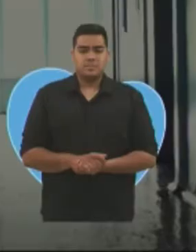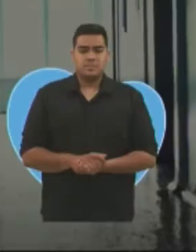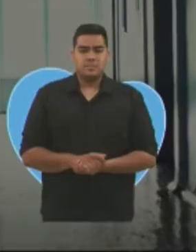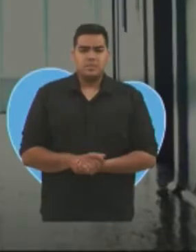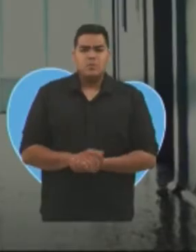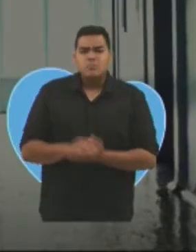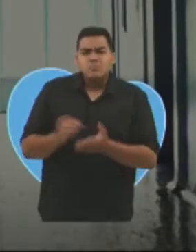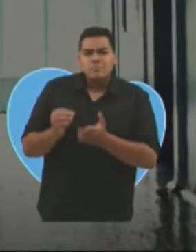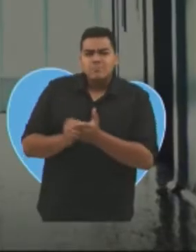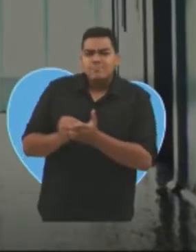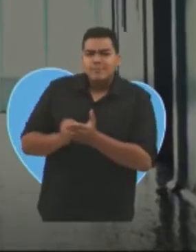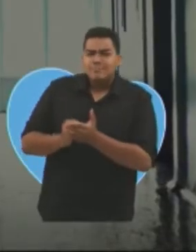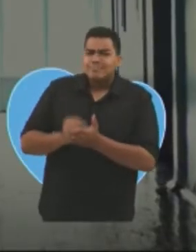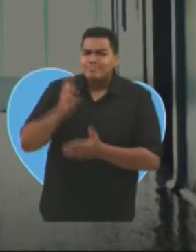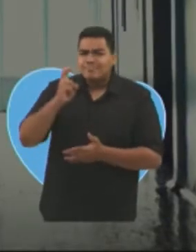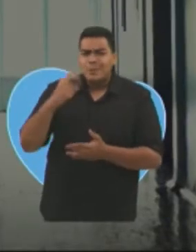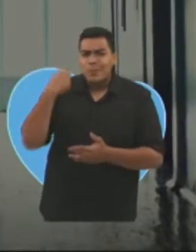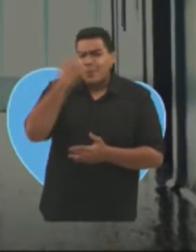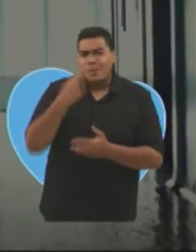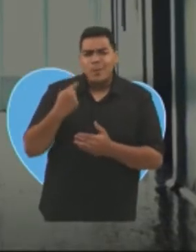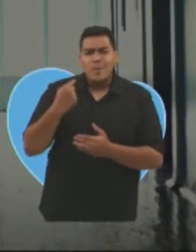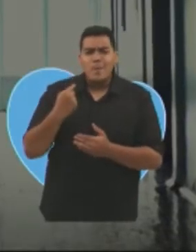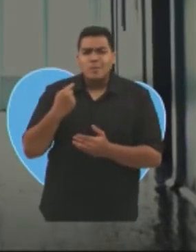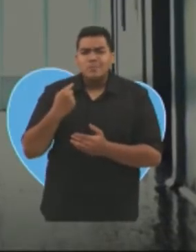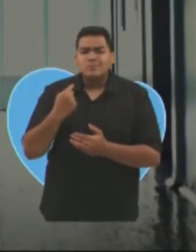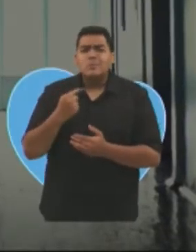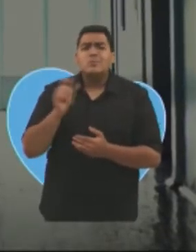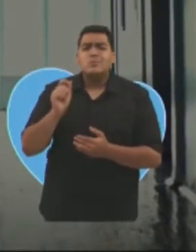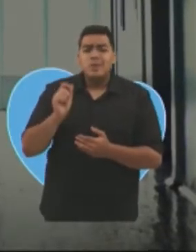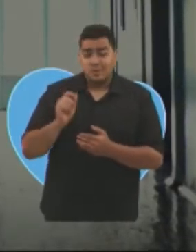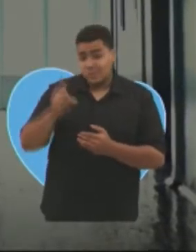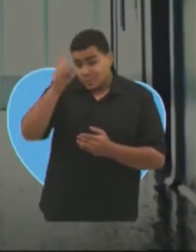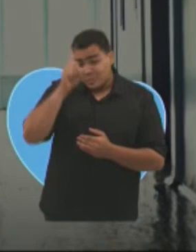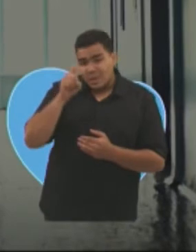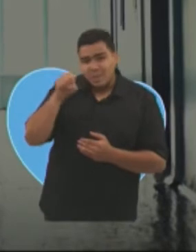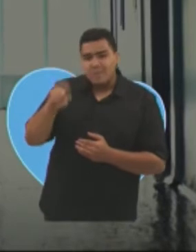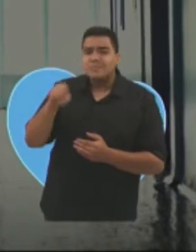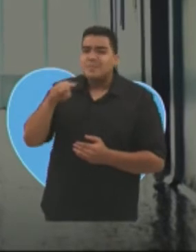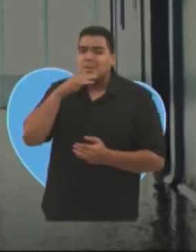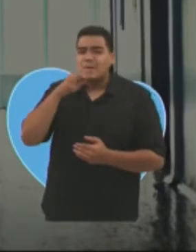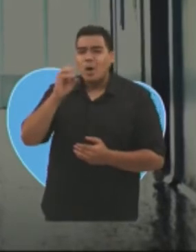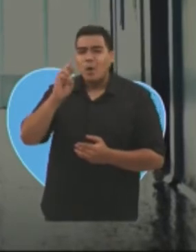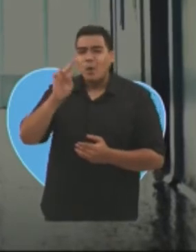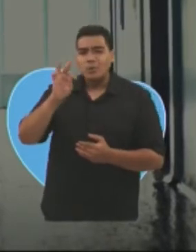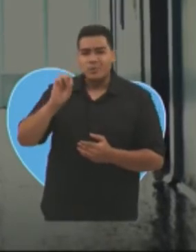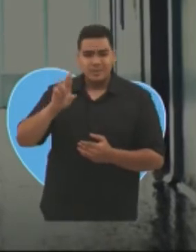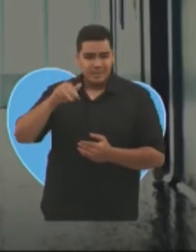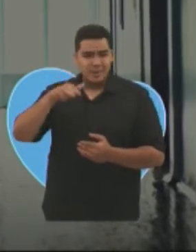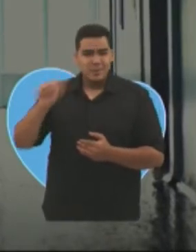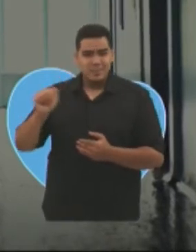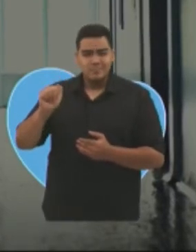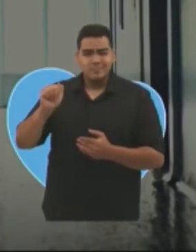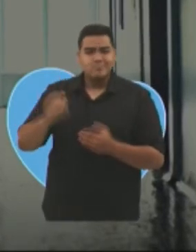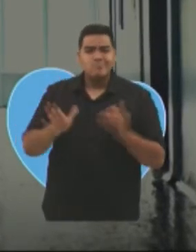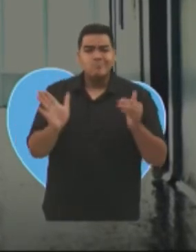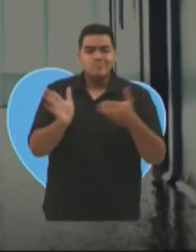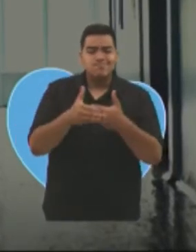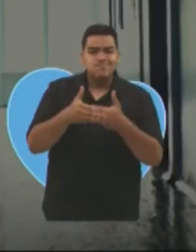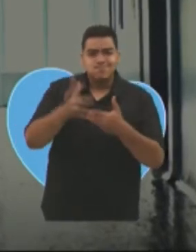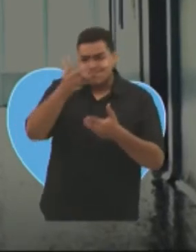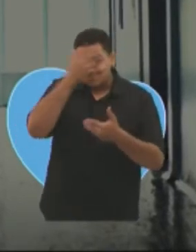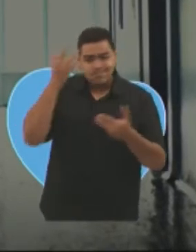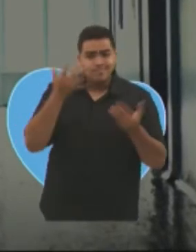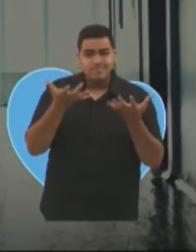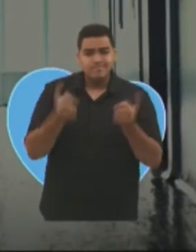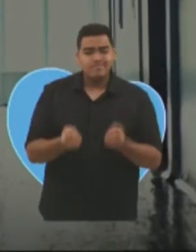Faltam menos de cinco horas para o orto-trauma, o trauminha de Mangabeira, fechar as portas para novos pacientes. O CRM